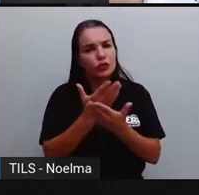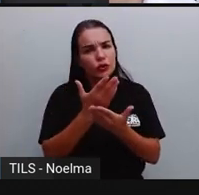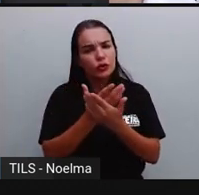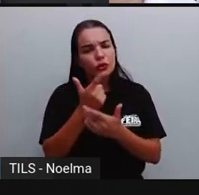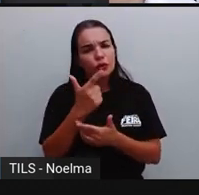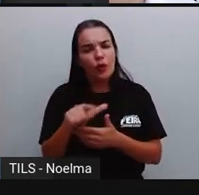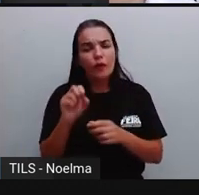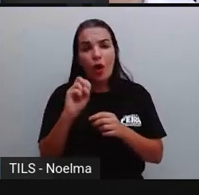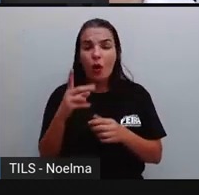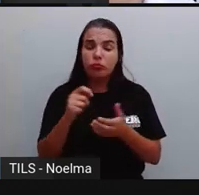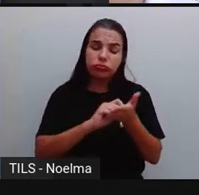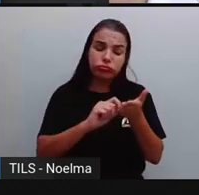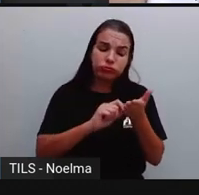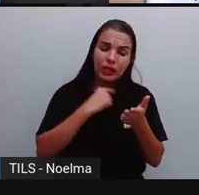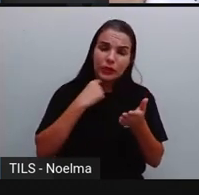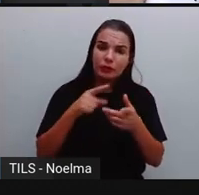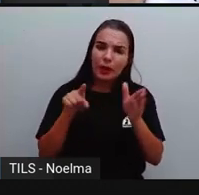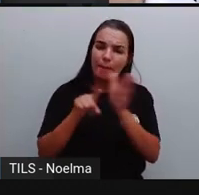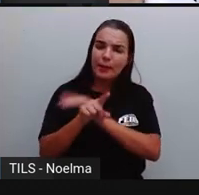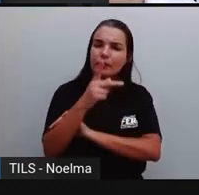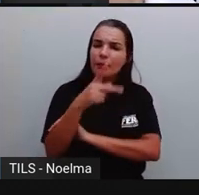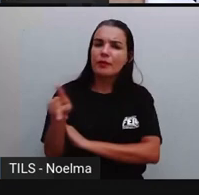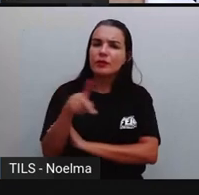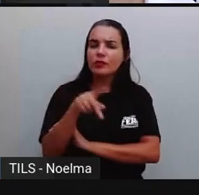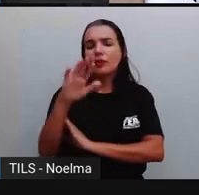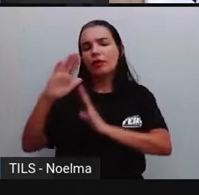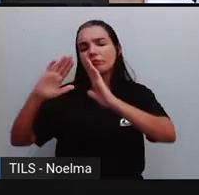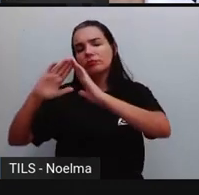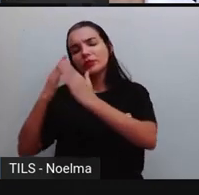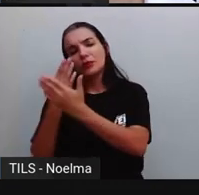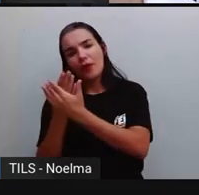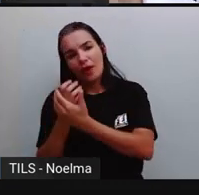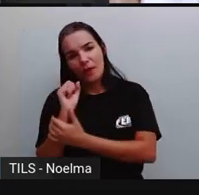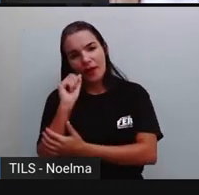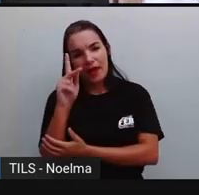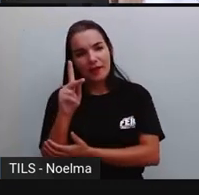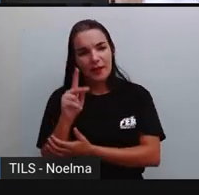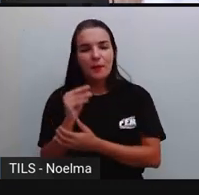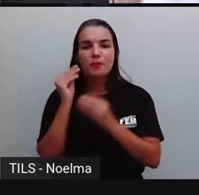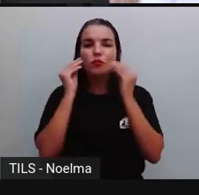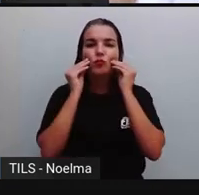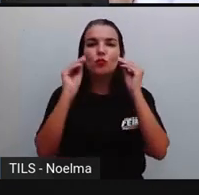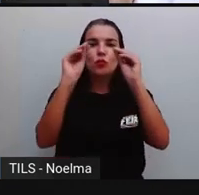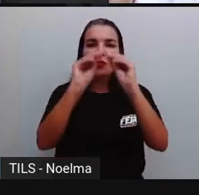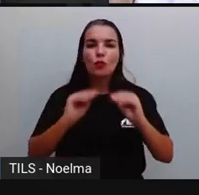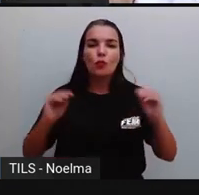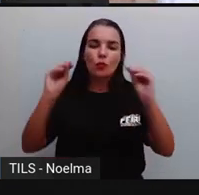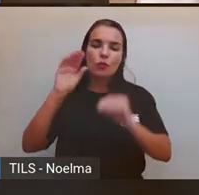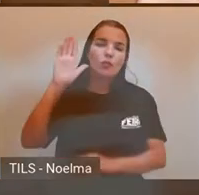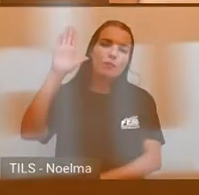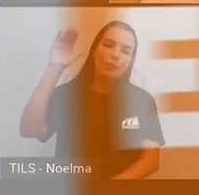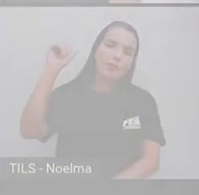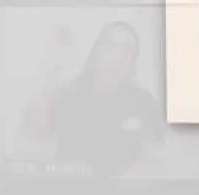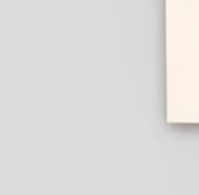anotar as dúvidas e perguntar à sua professora na escola, tá bom? Um beijo, segundo ano!